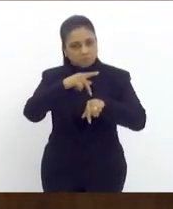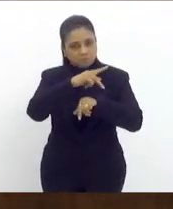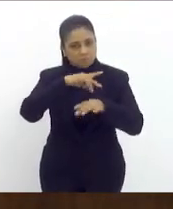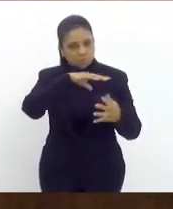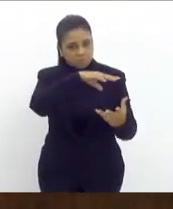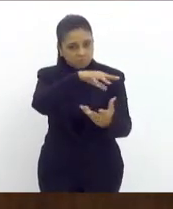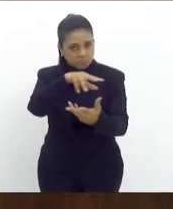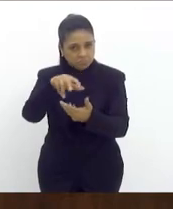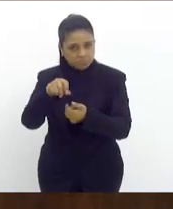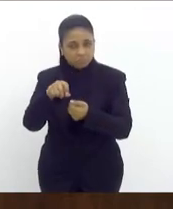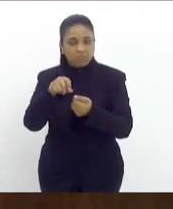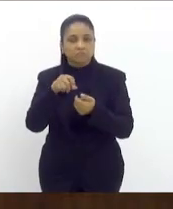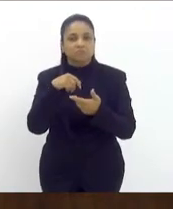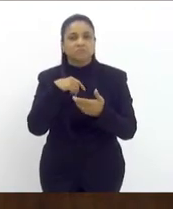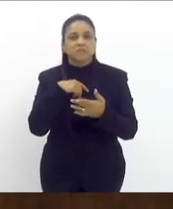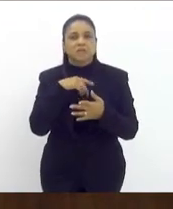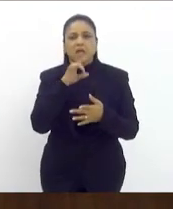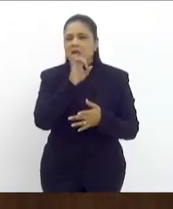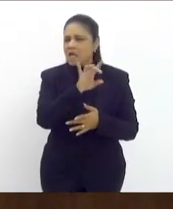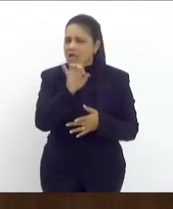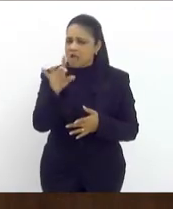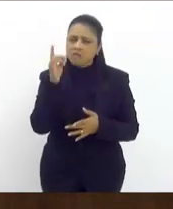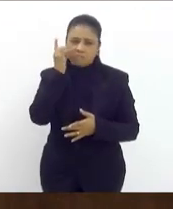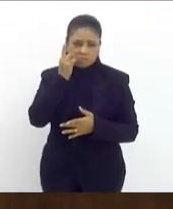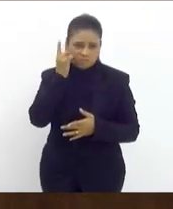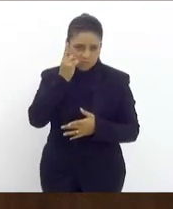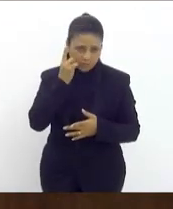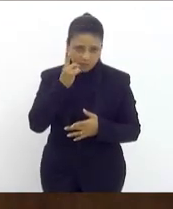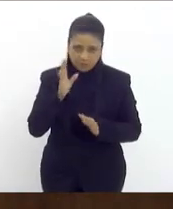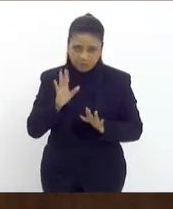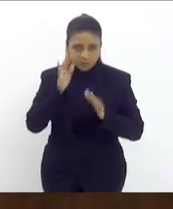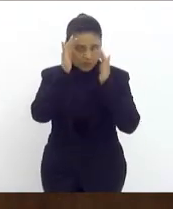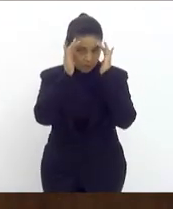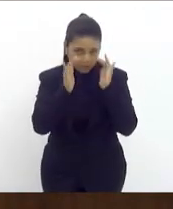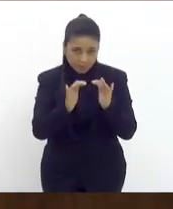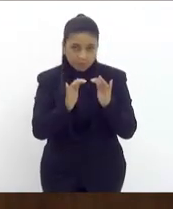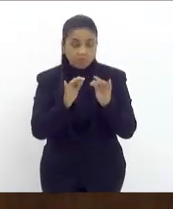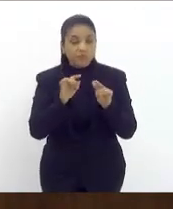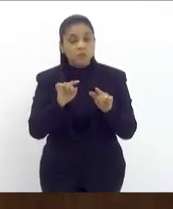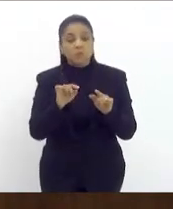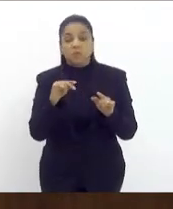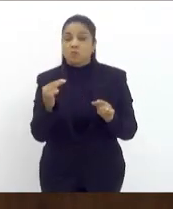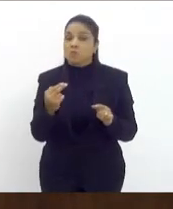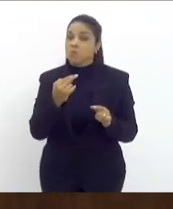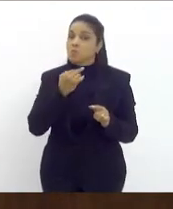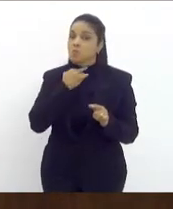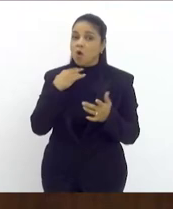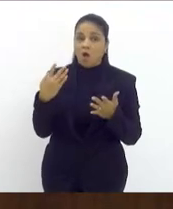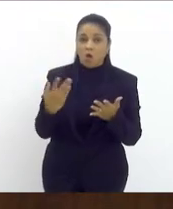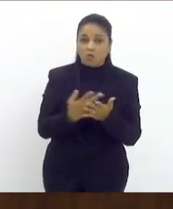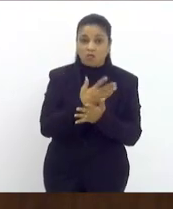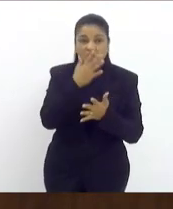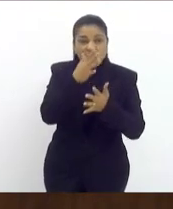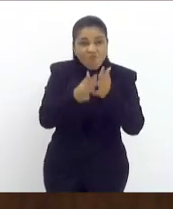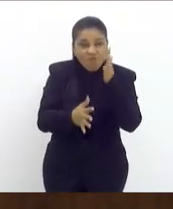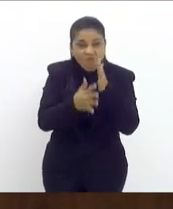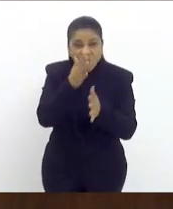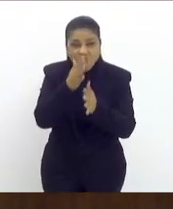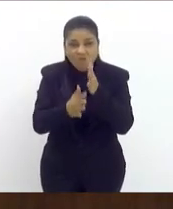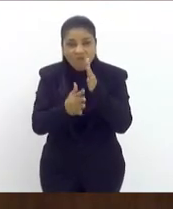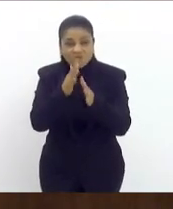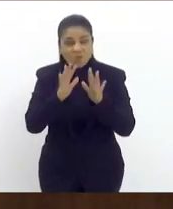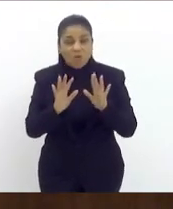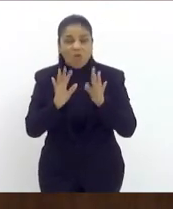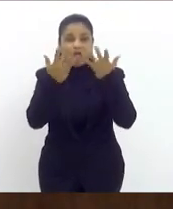dos países do mundo de cada parlamentar aqui o que não pode acontecer é uma confusão sobre os eventos